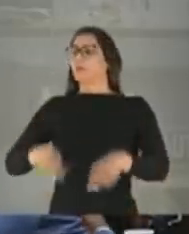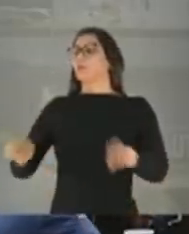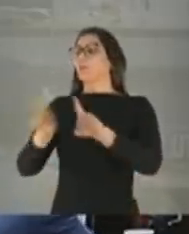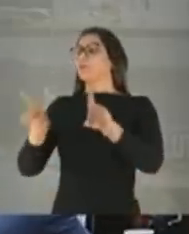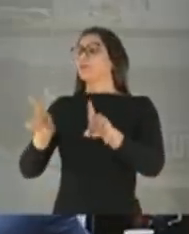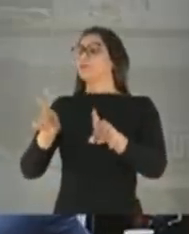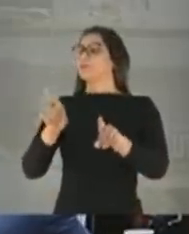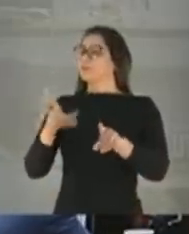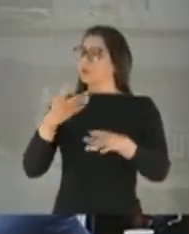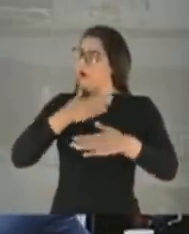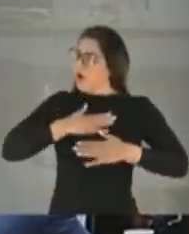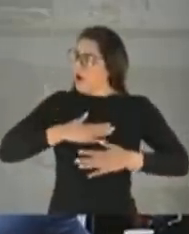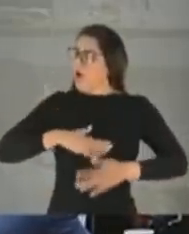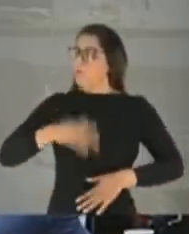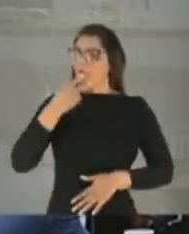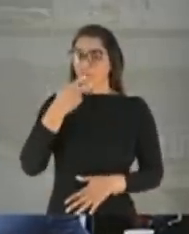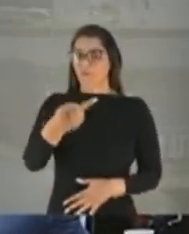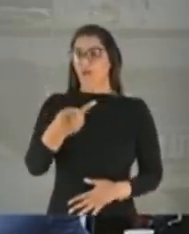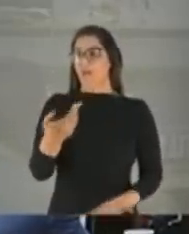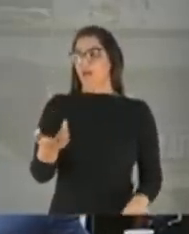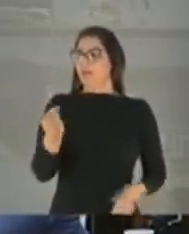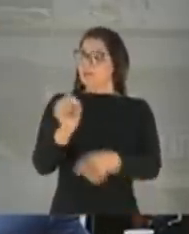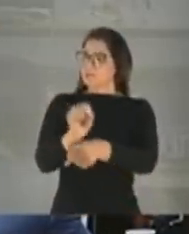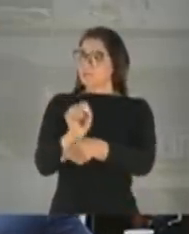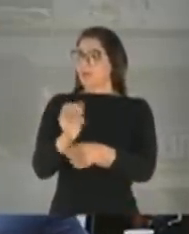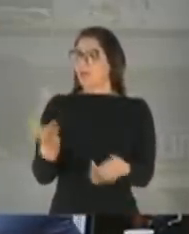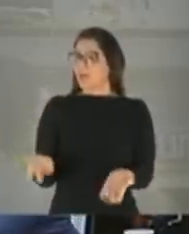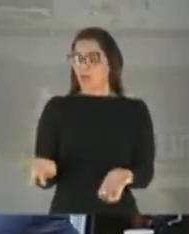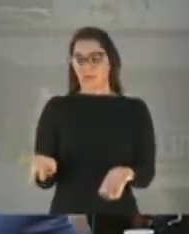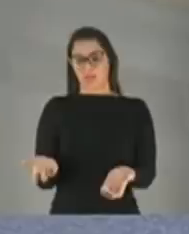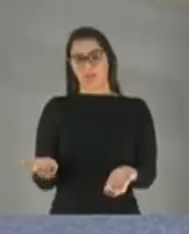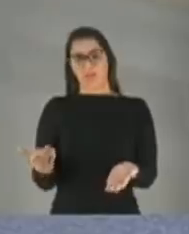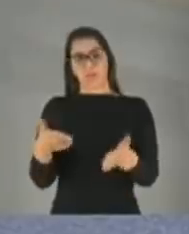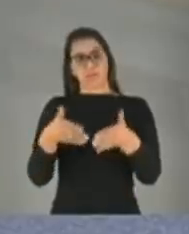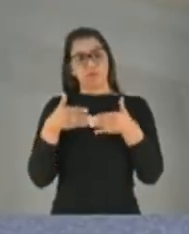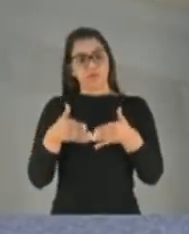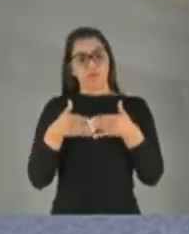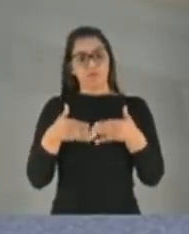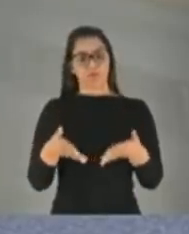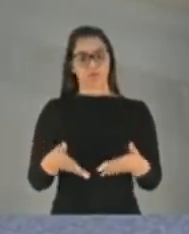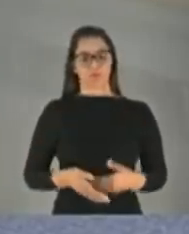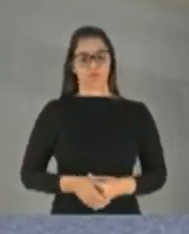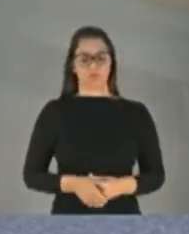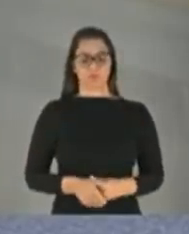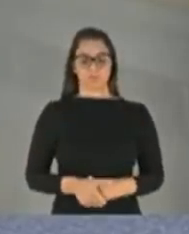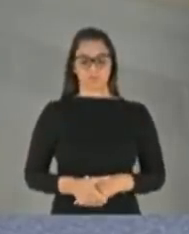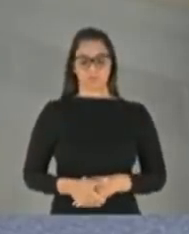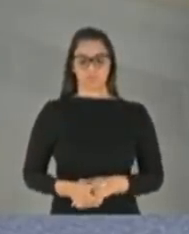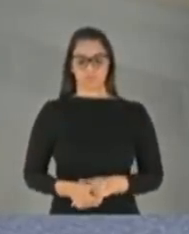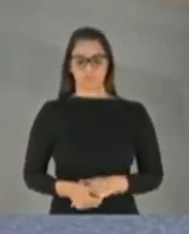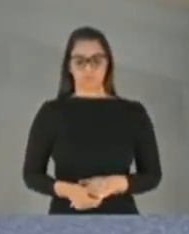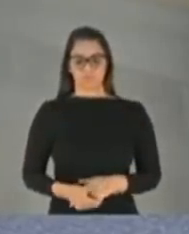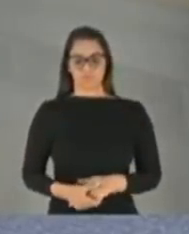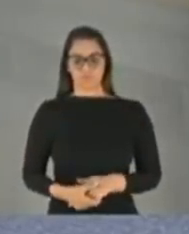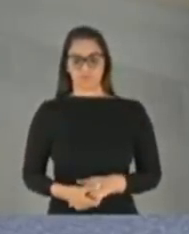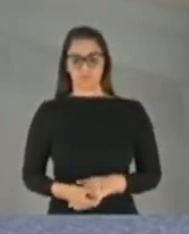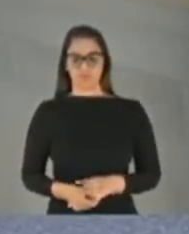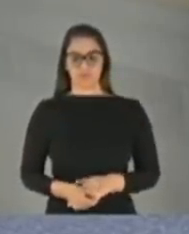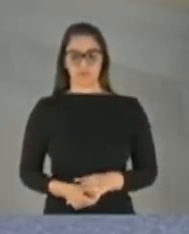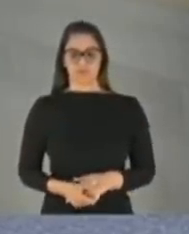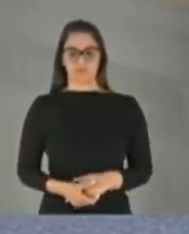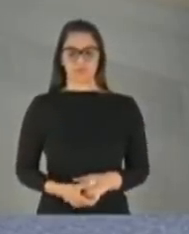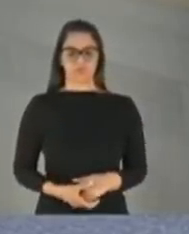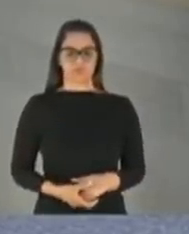essa informação eu vou dar aqui. A questão é a narrativa. Convenhamos, os açodados aqui... Não, é a verdade. Não. A questão é a